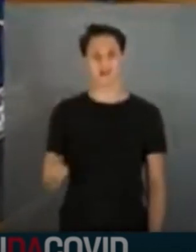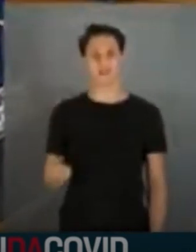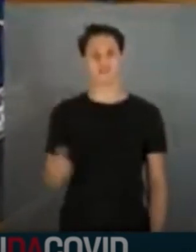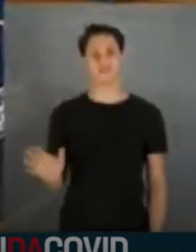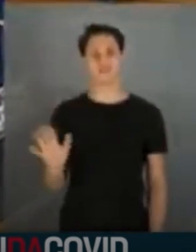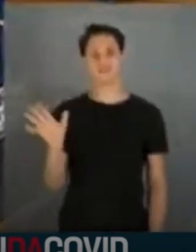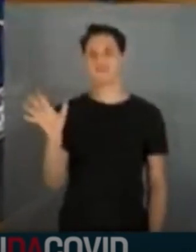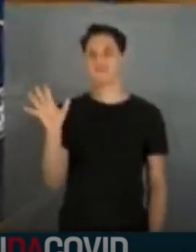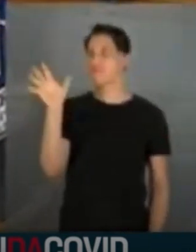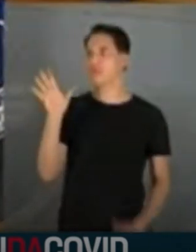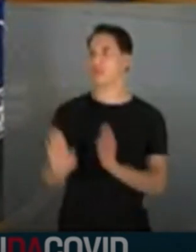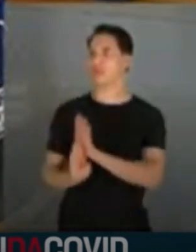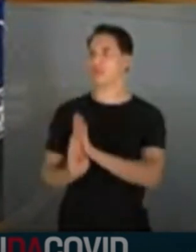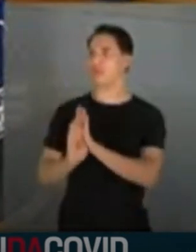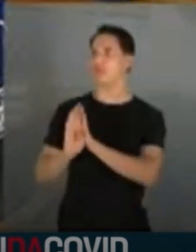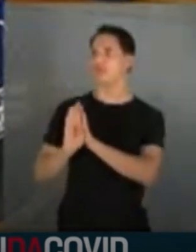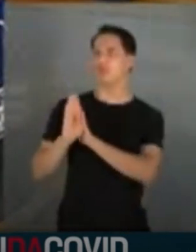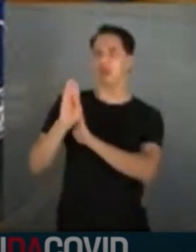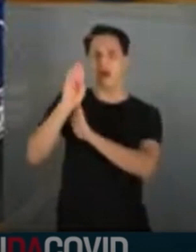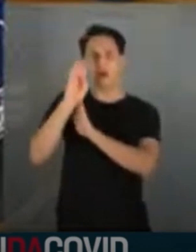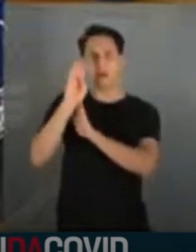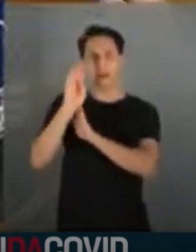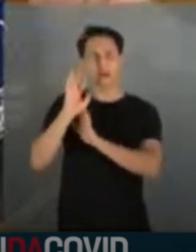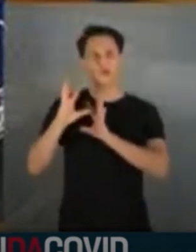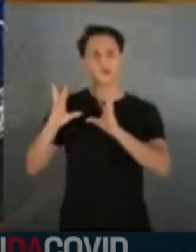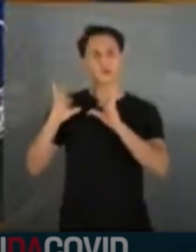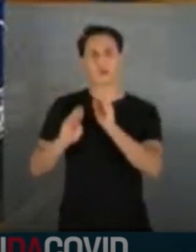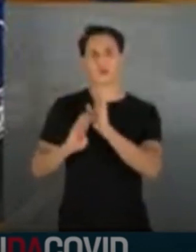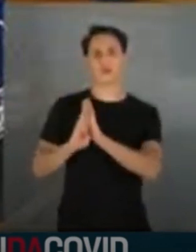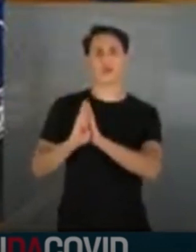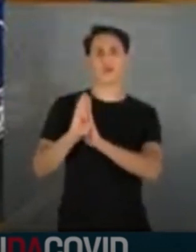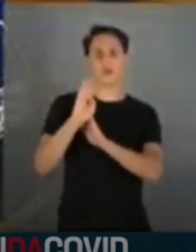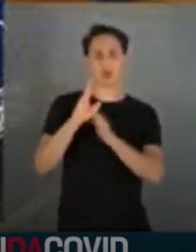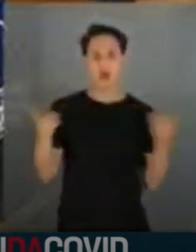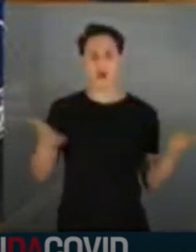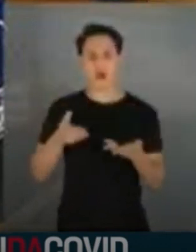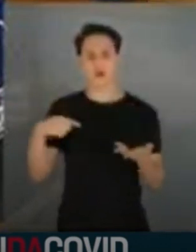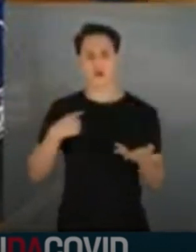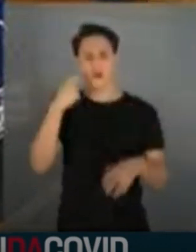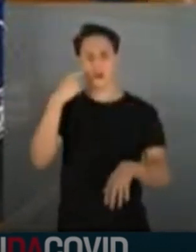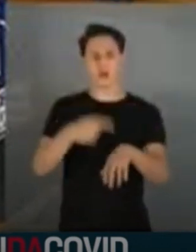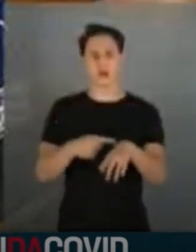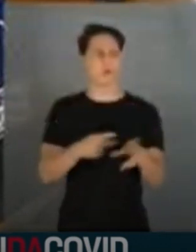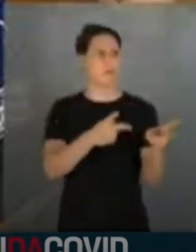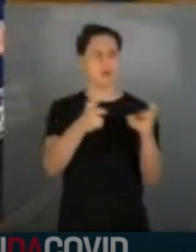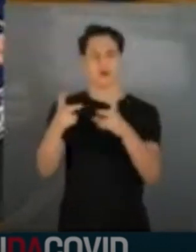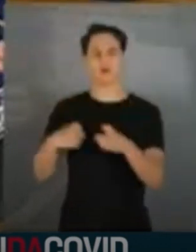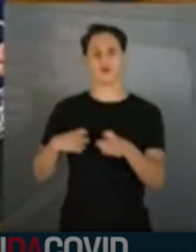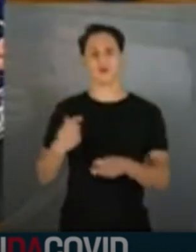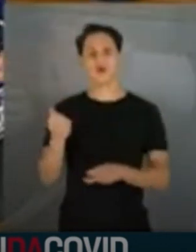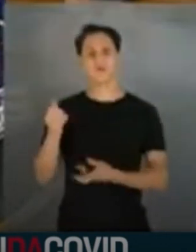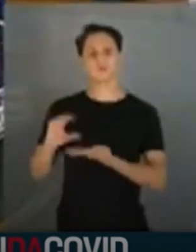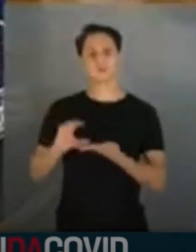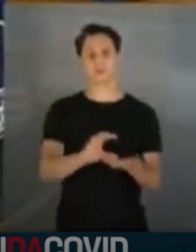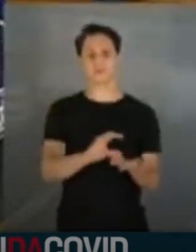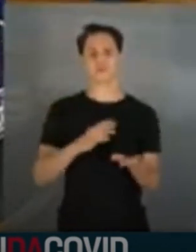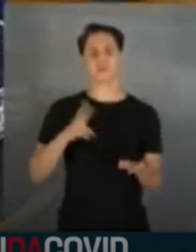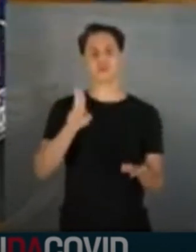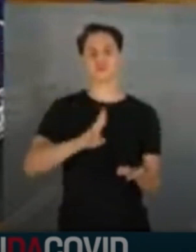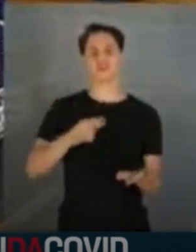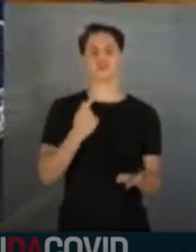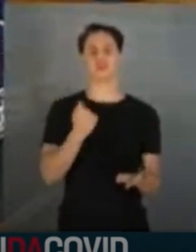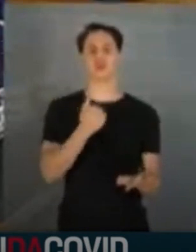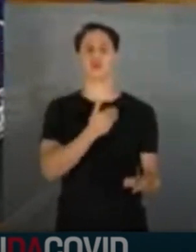bastasse tudo isso. Agora a gente está diante de fatos de financiamento de dinheiro público sendo